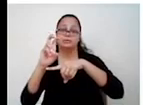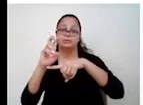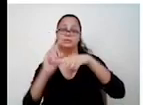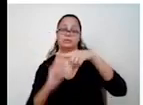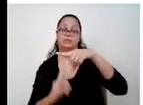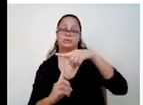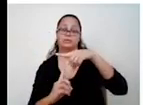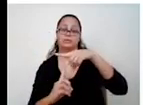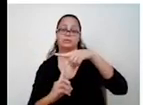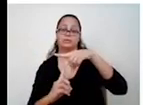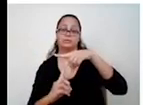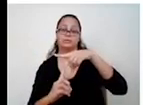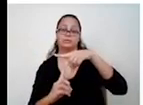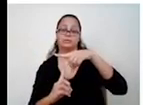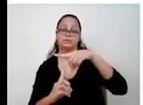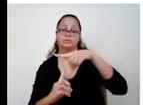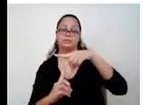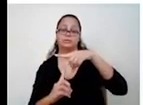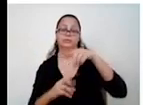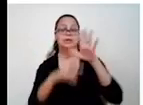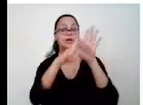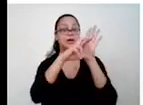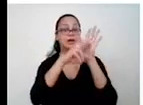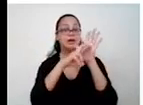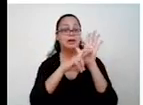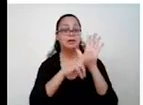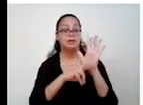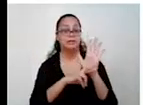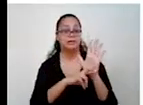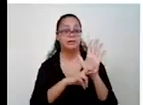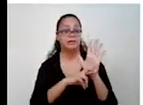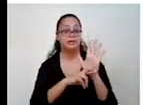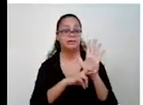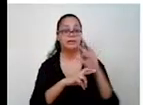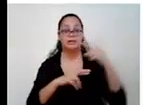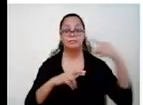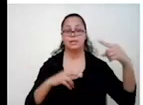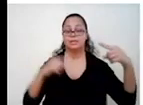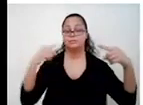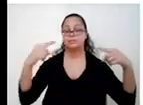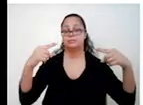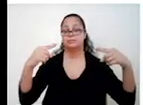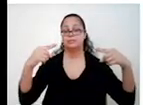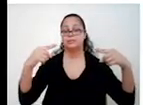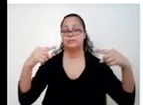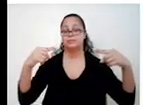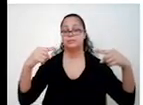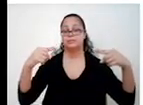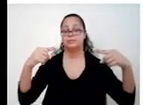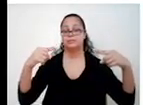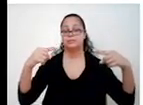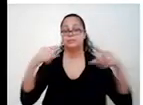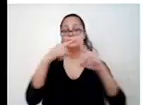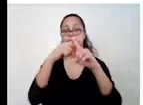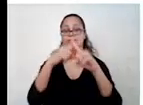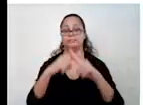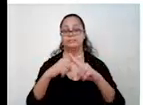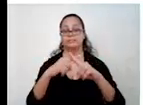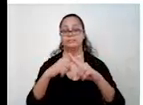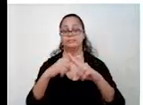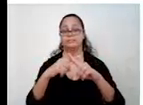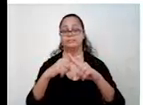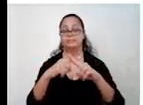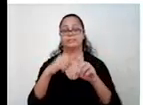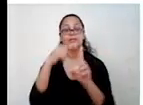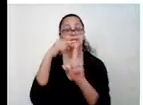vale 1. Aqui, A regra de sinal da conta de vezes dividir. Que é uma conta de vezes. Tem um invisível aqui. Então, é menos que